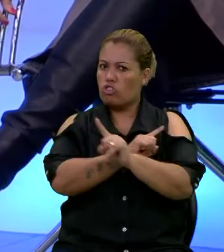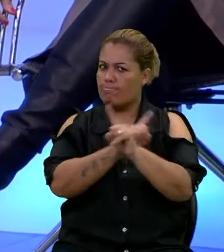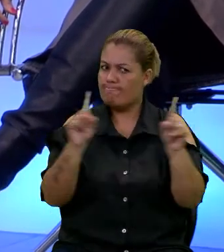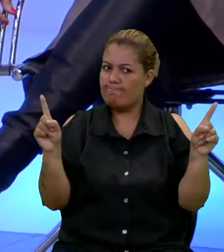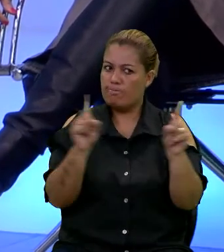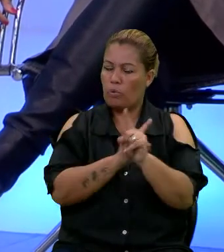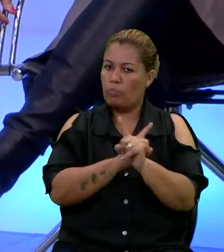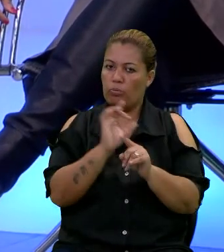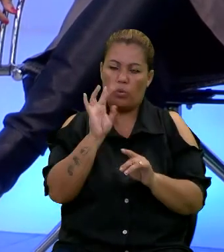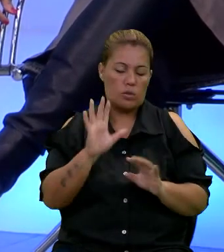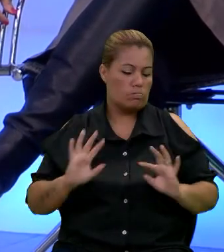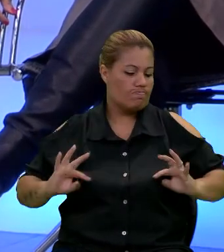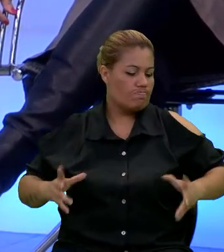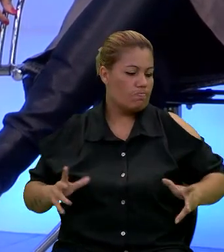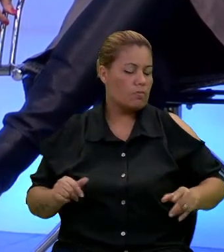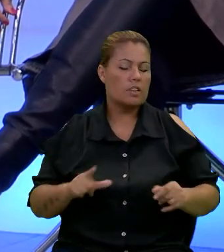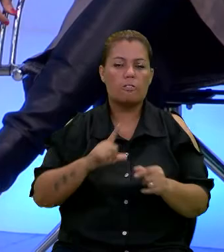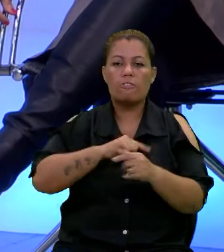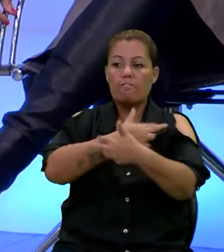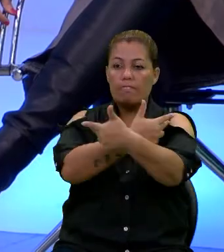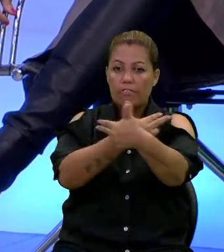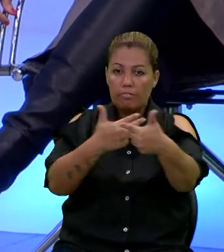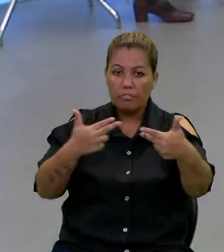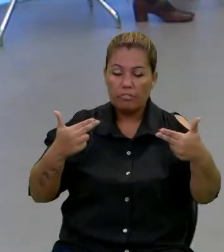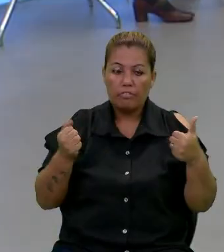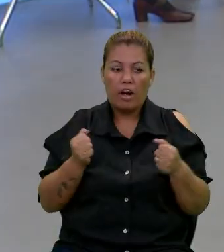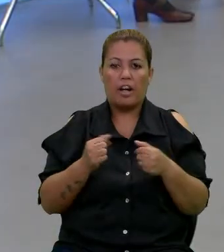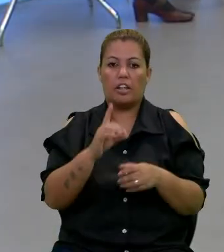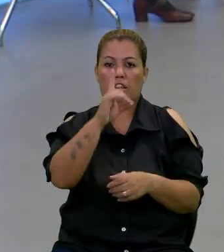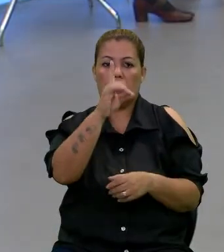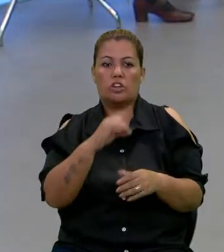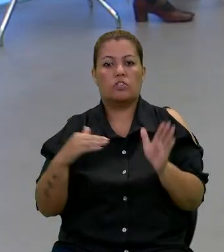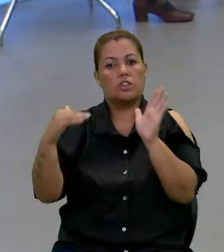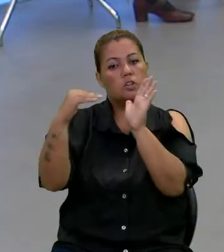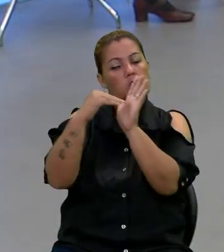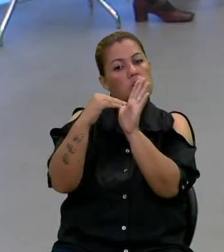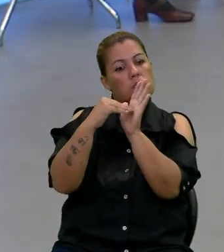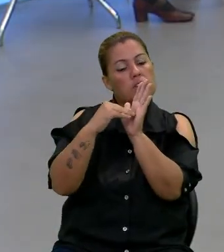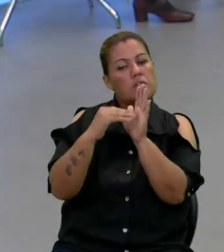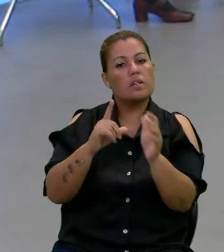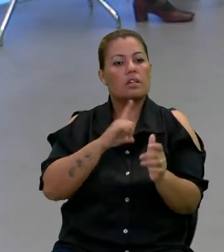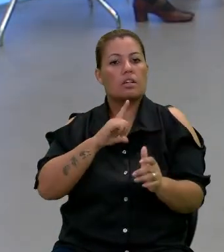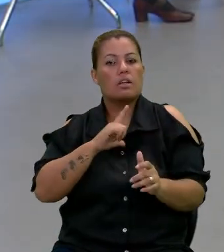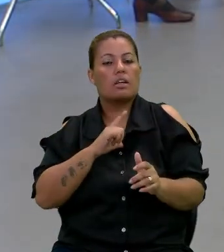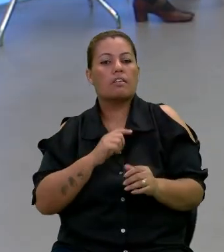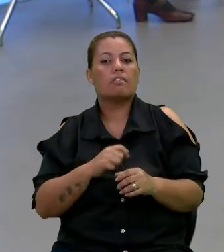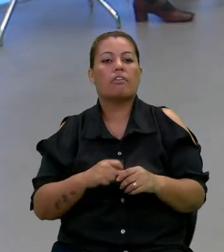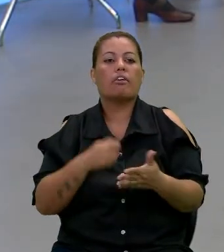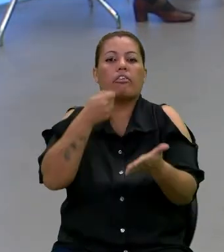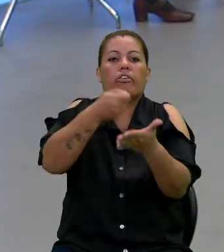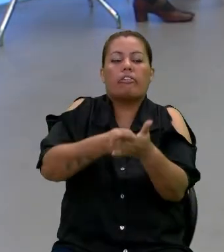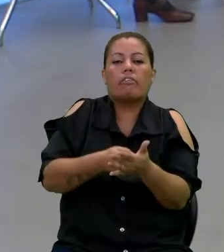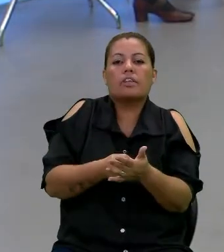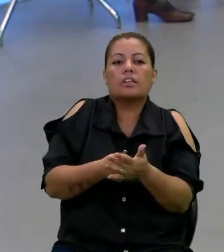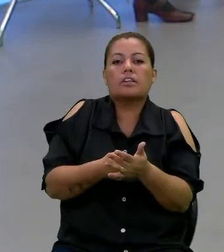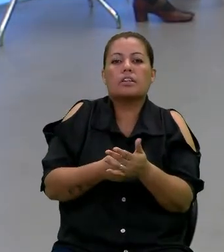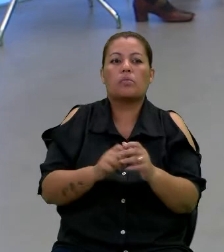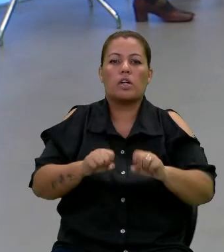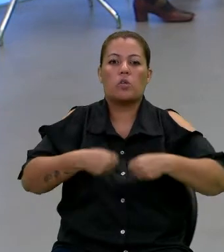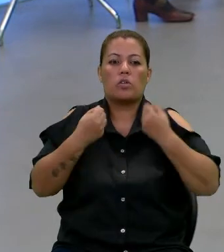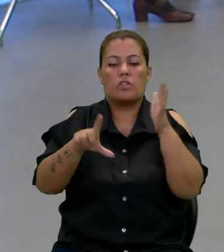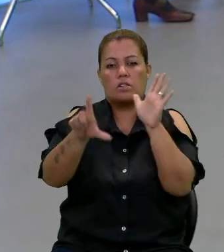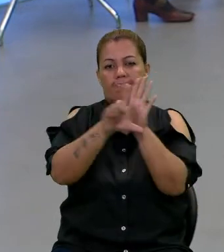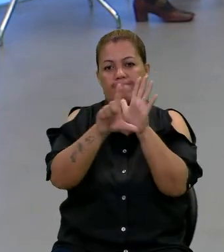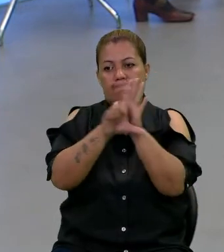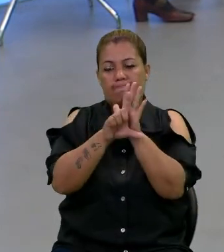é só o cadeirante. Existem vários tipos de limitação que tem que, devem ser contemplados por força de lei.